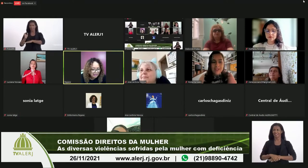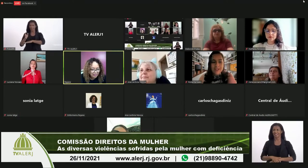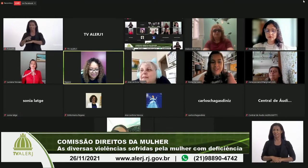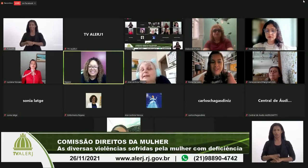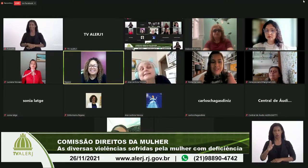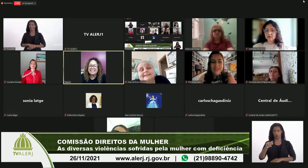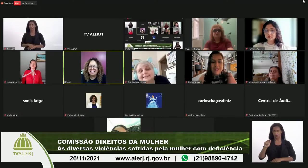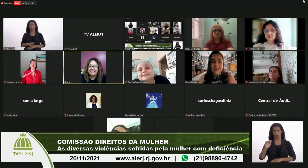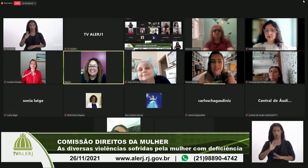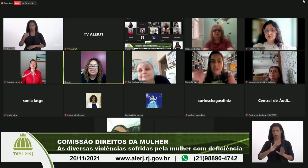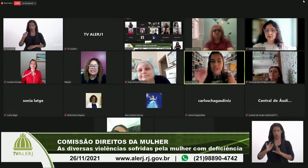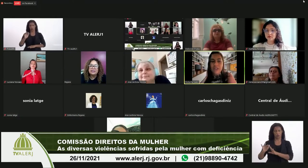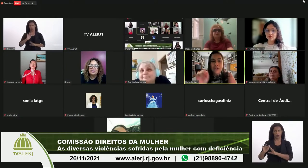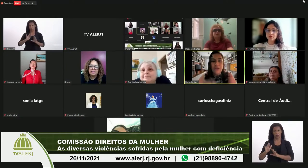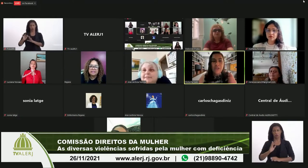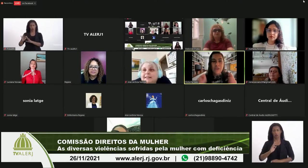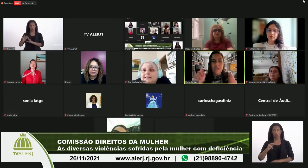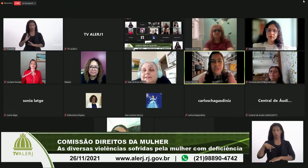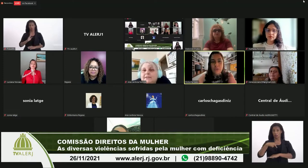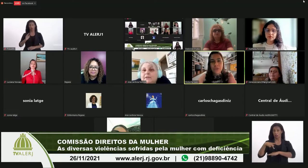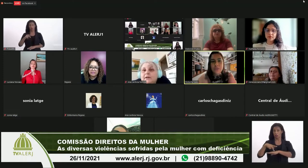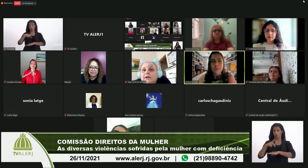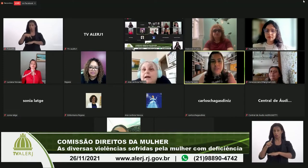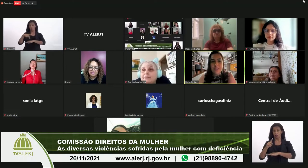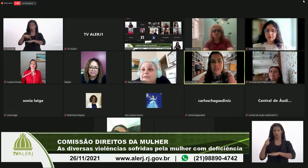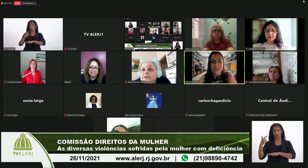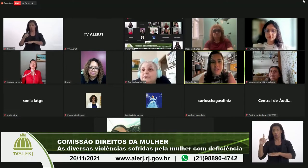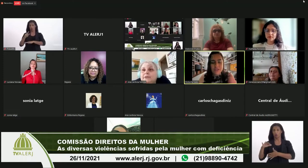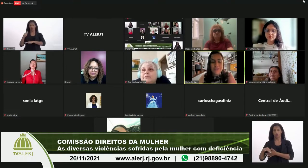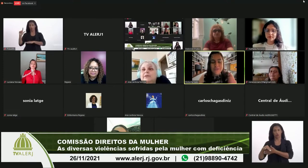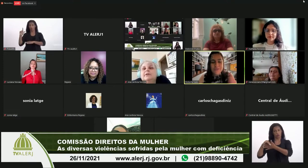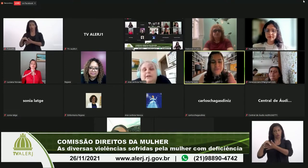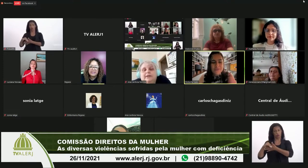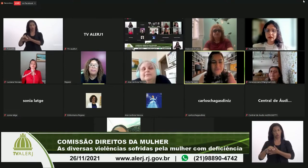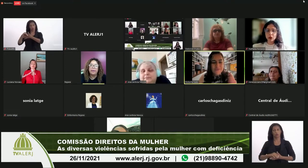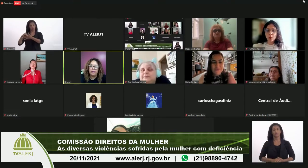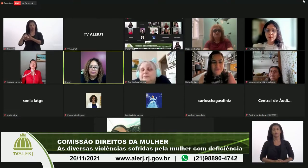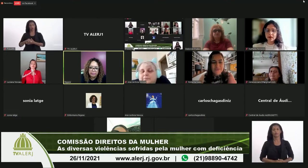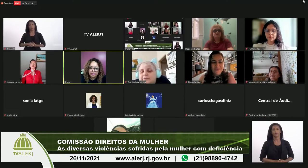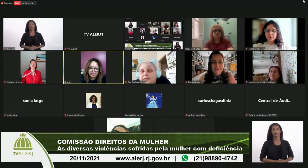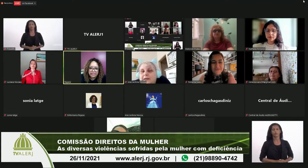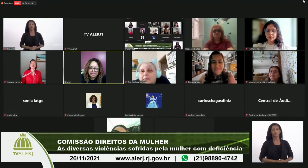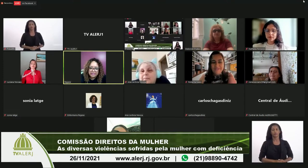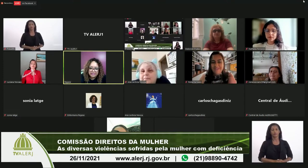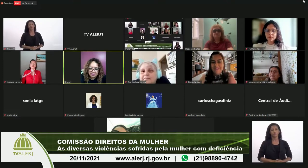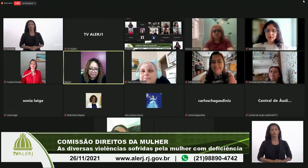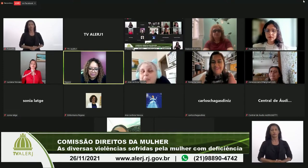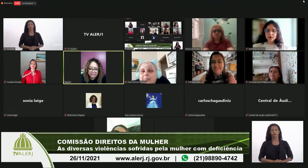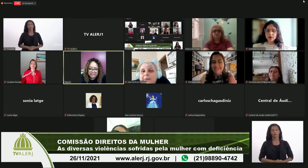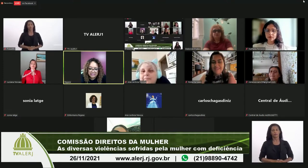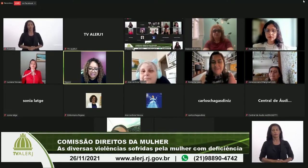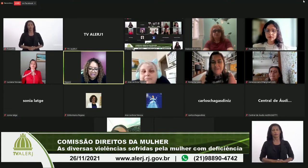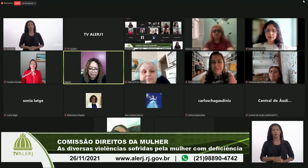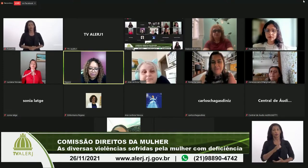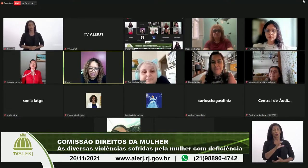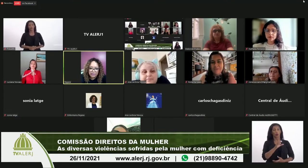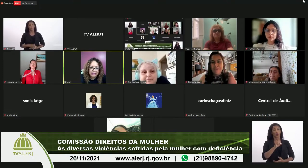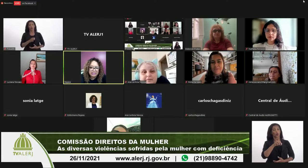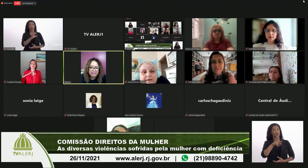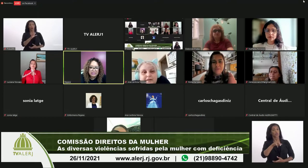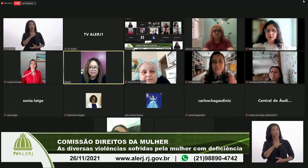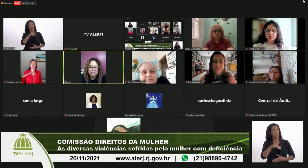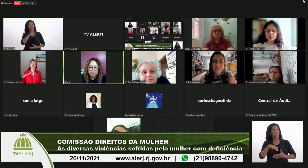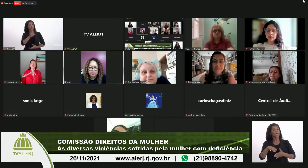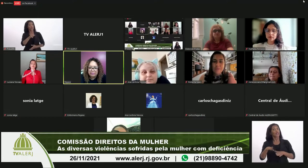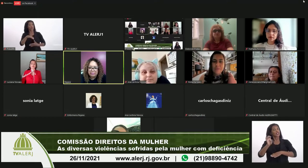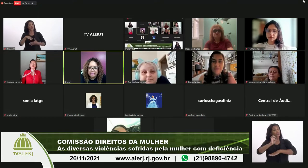Não. Não, nacional não. São outros representantes. Tá bom, meu amor. Então, conselheira estadual e